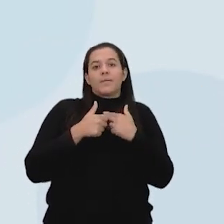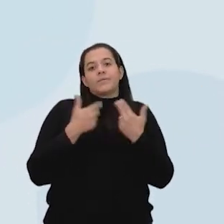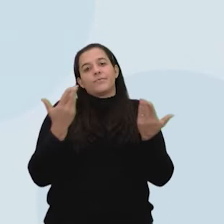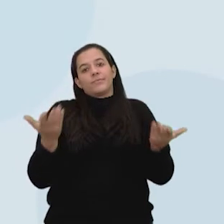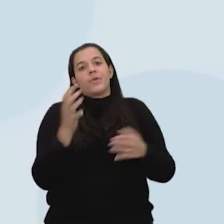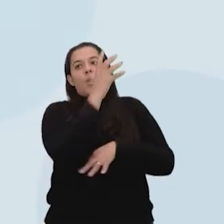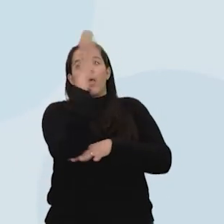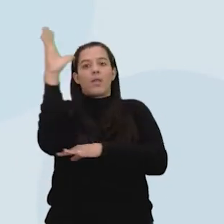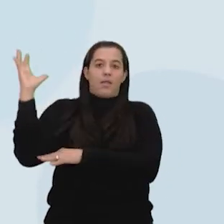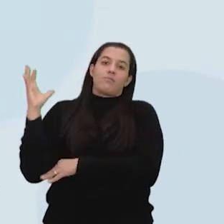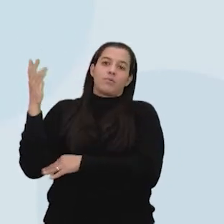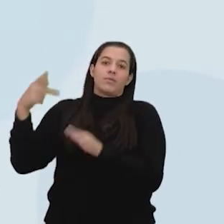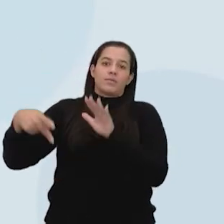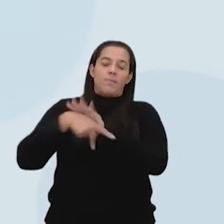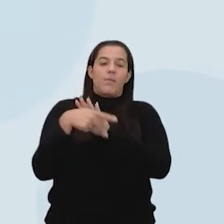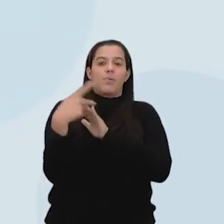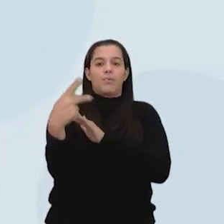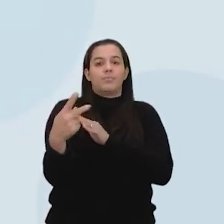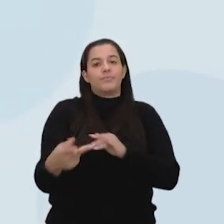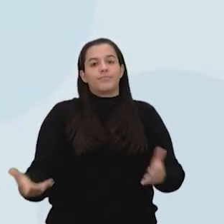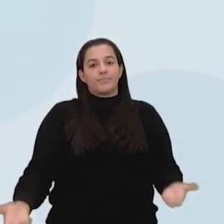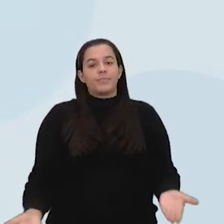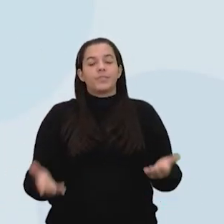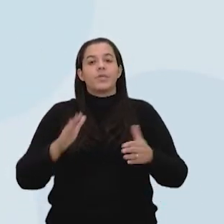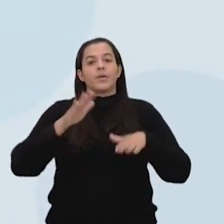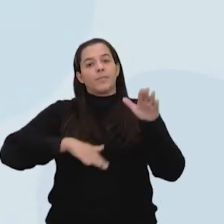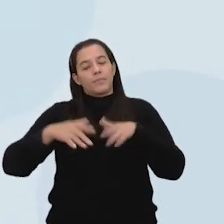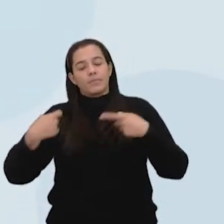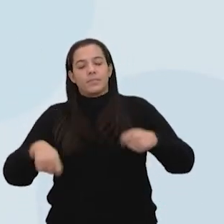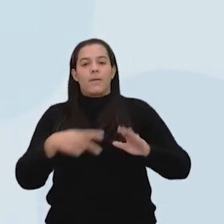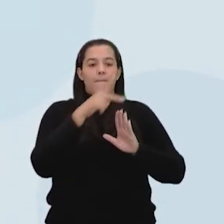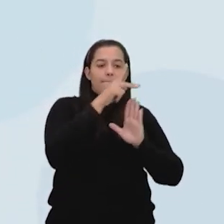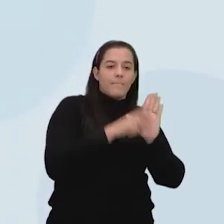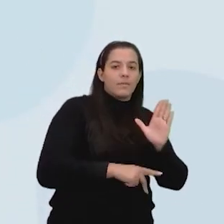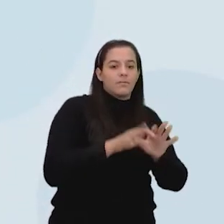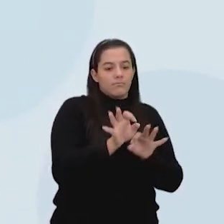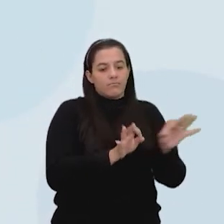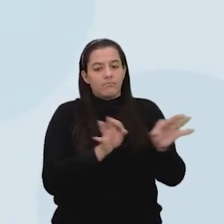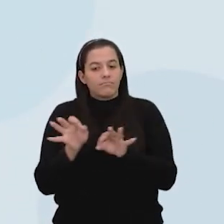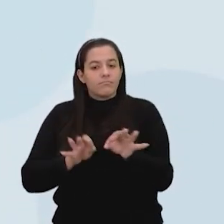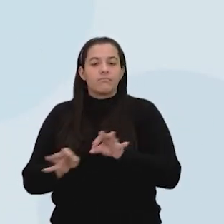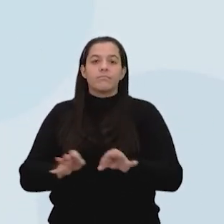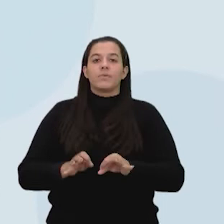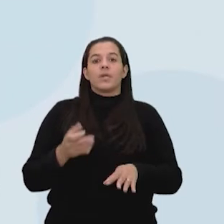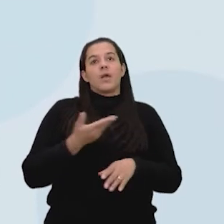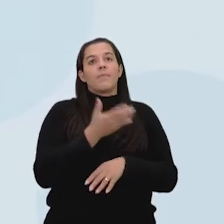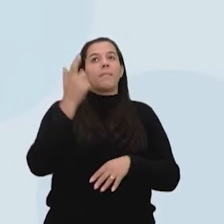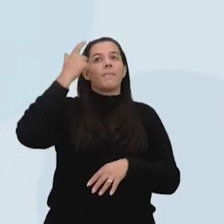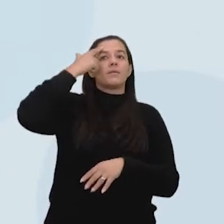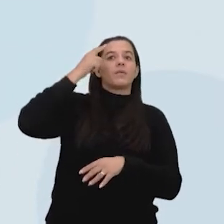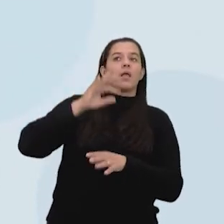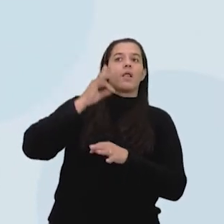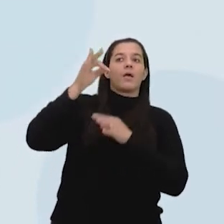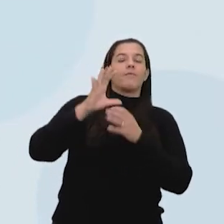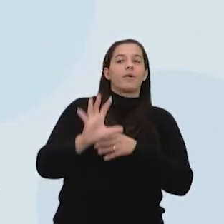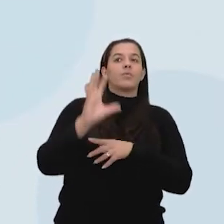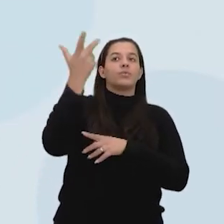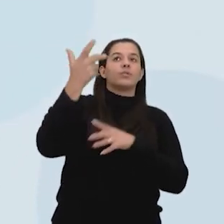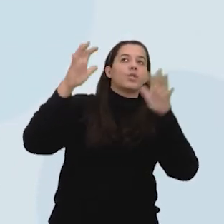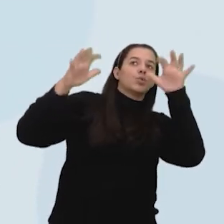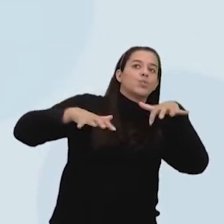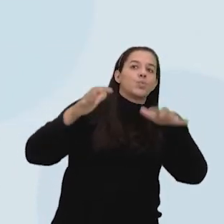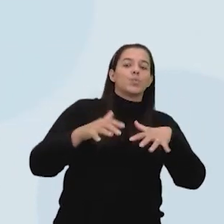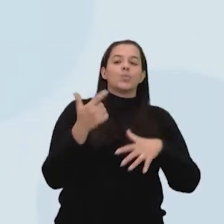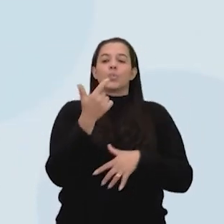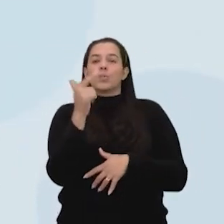comportamento da natureza. Então, existe um planejamento, você consegue fazer uma previsão desses regimes de chuvas,